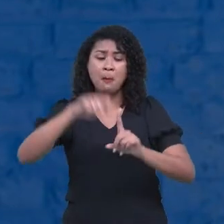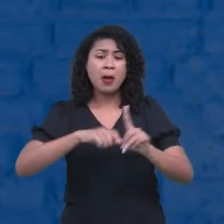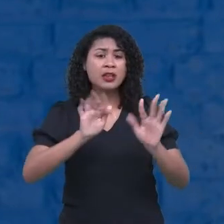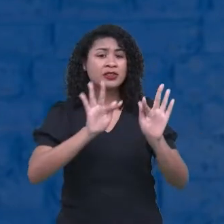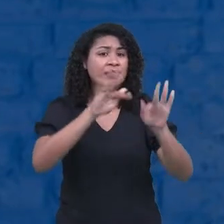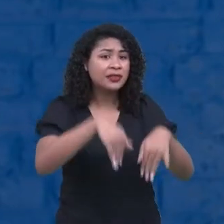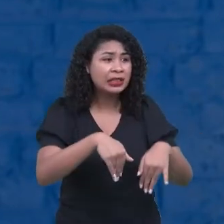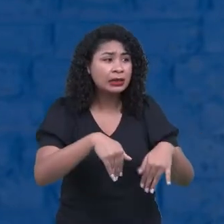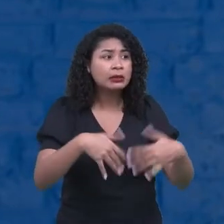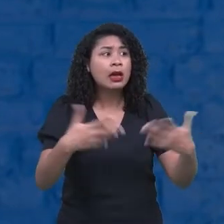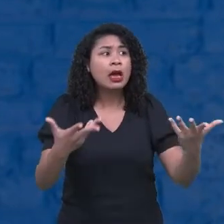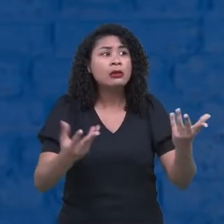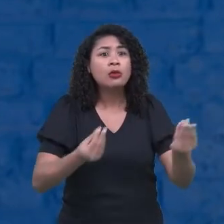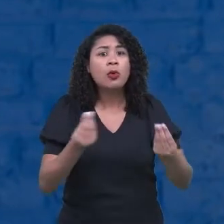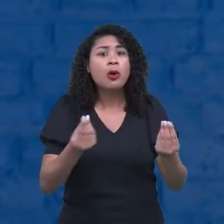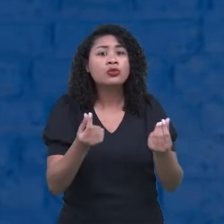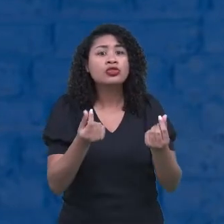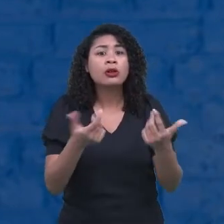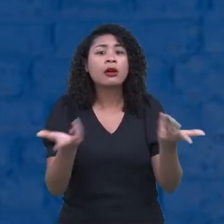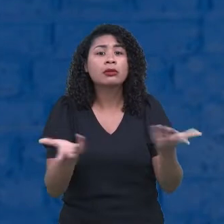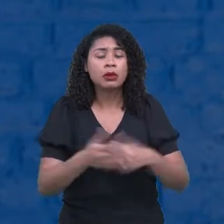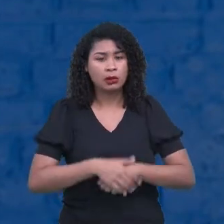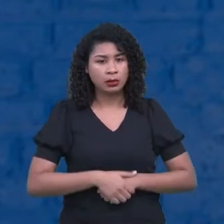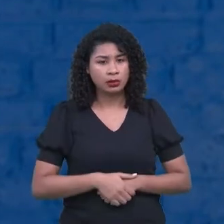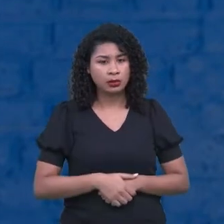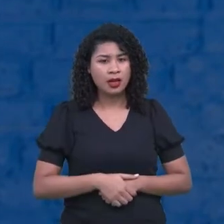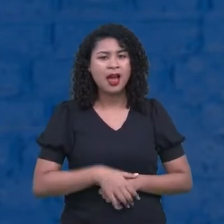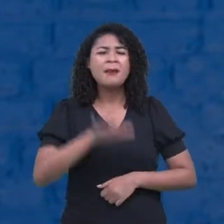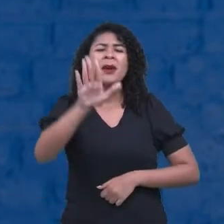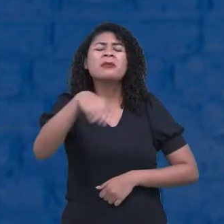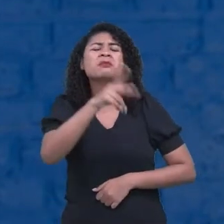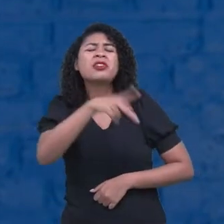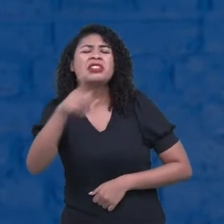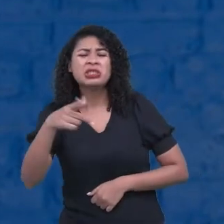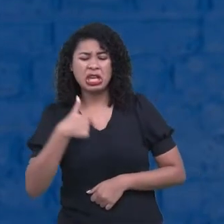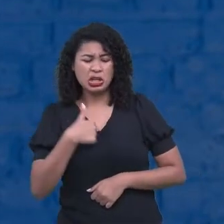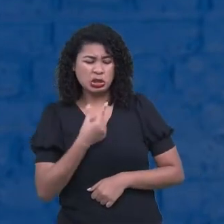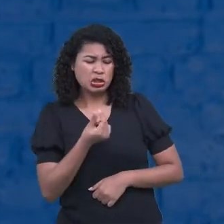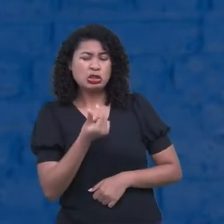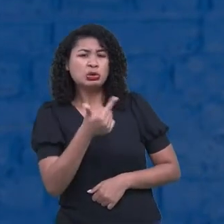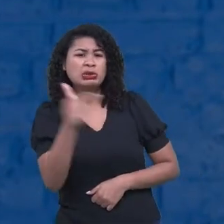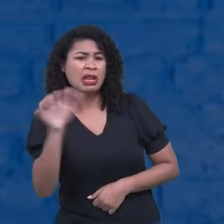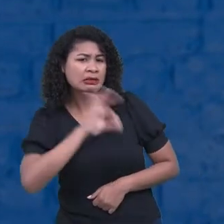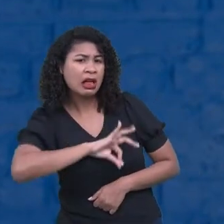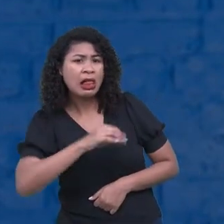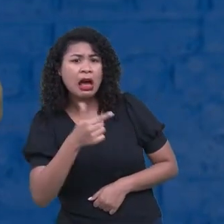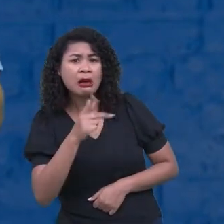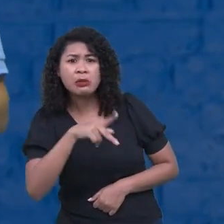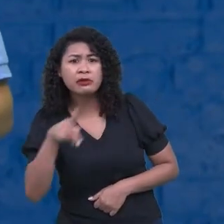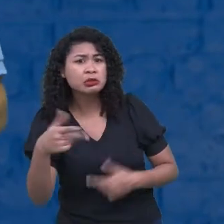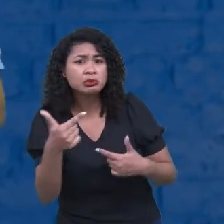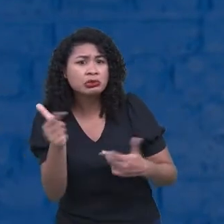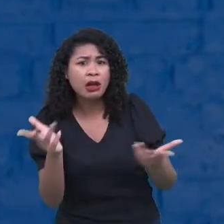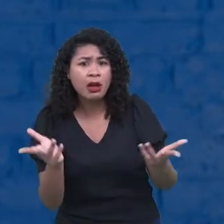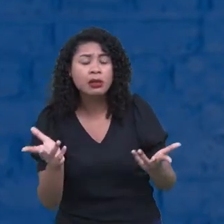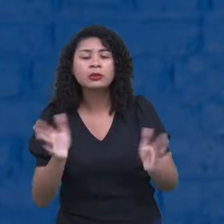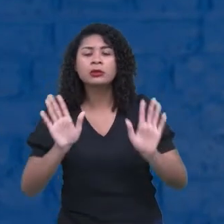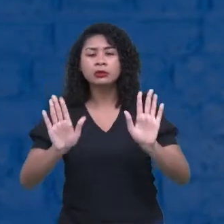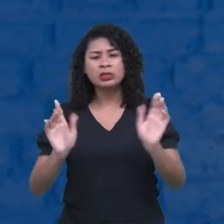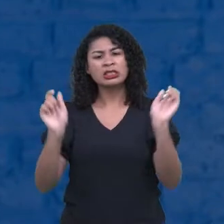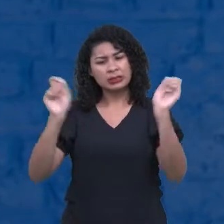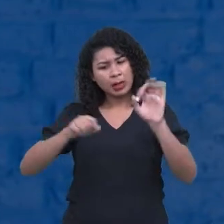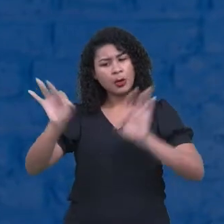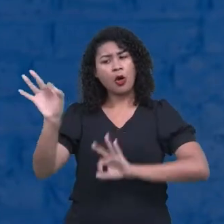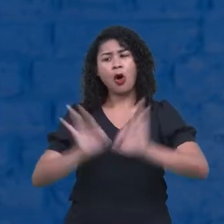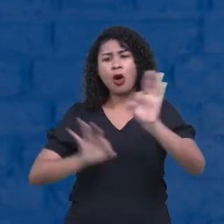não tenho salário. Mas você ganha, sim. Você tem, você pode economizar. Você pode fazer o quê que está sendo supérfluo na sua vida.